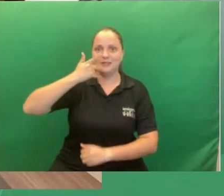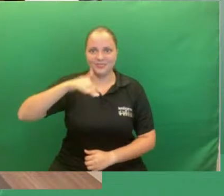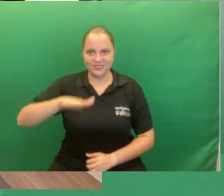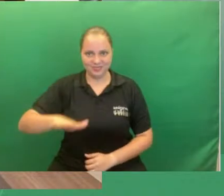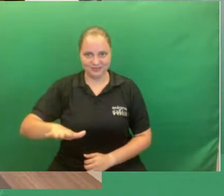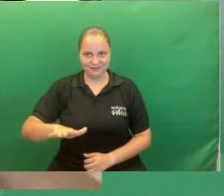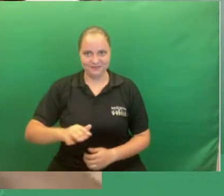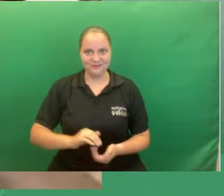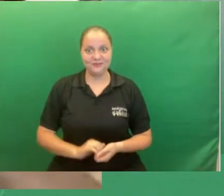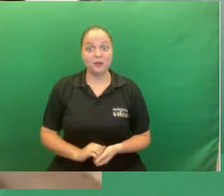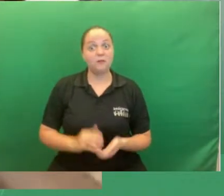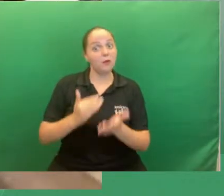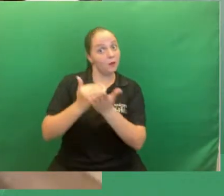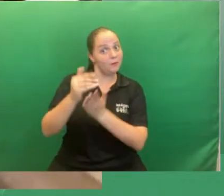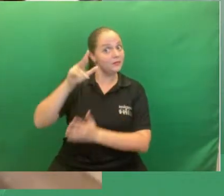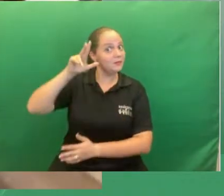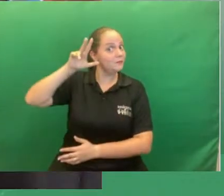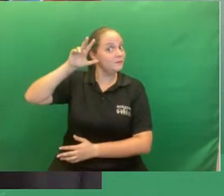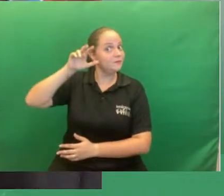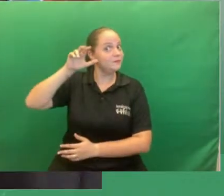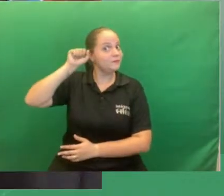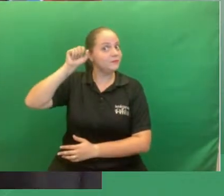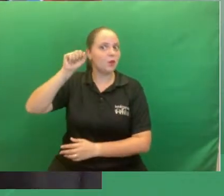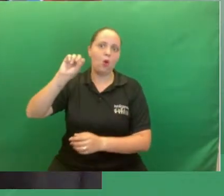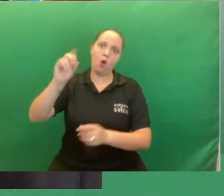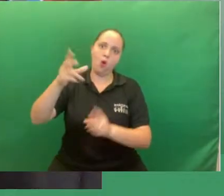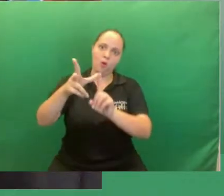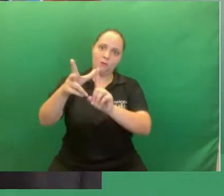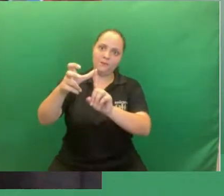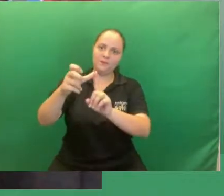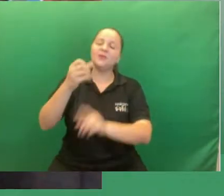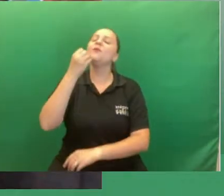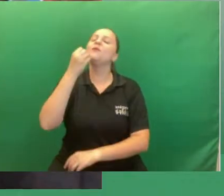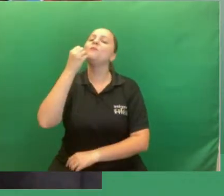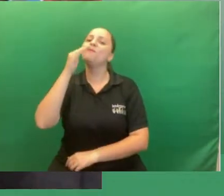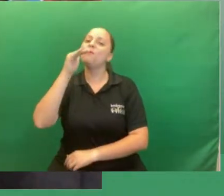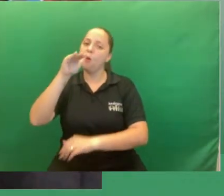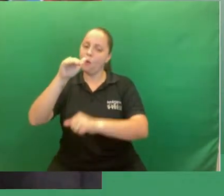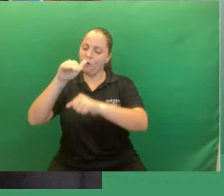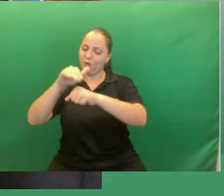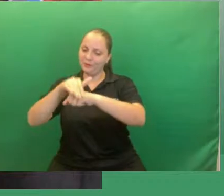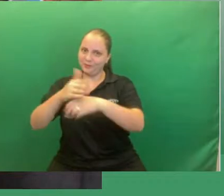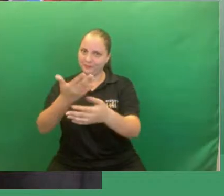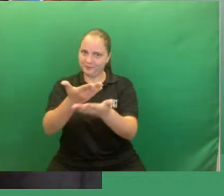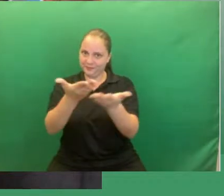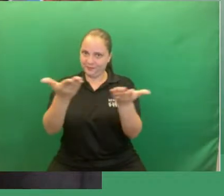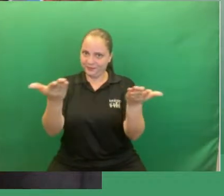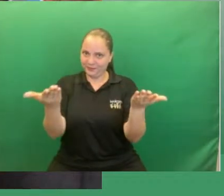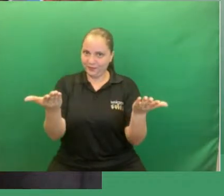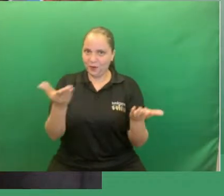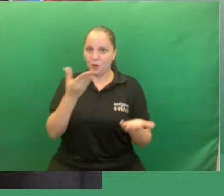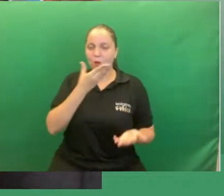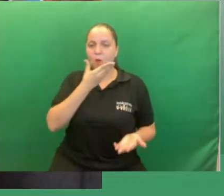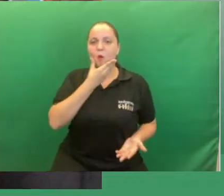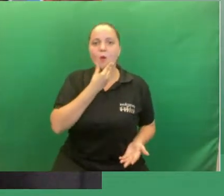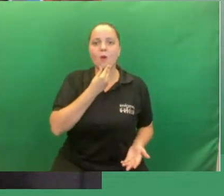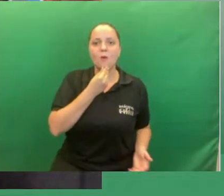Tá bom. Boa noite a todos e todas. Espero que estejam me ouvindo.